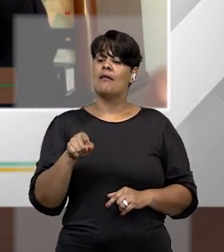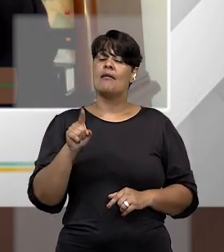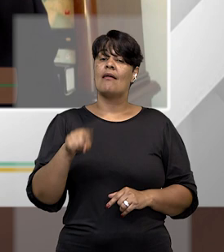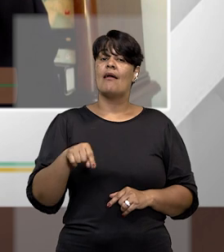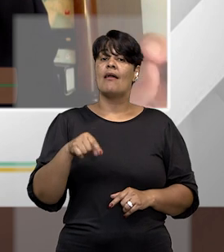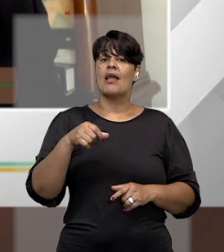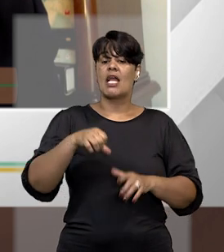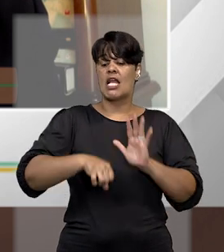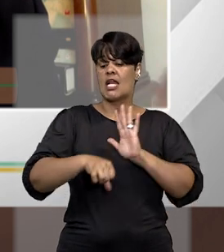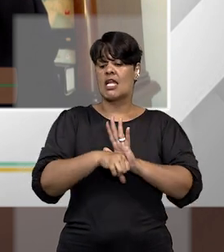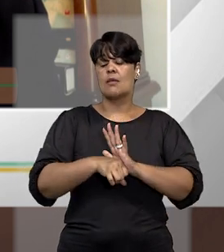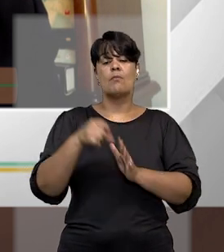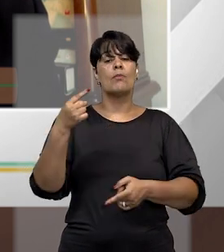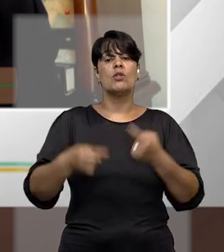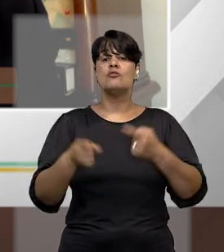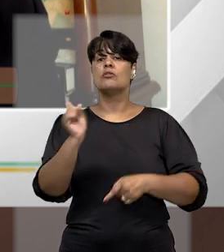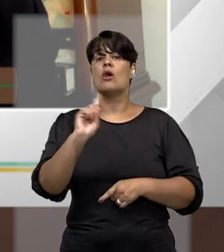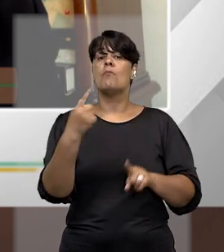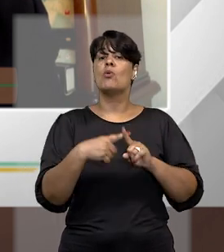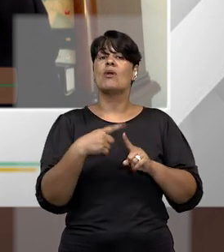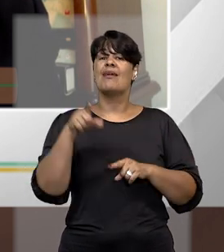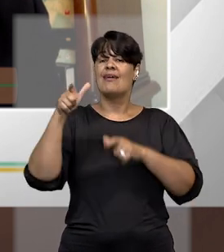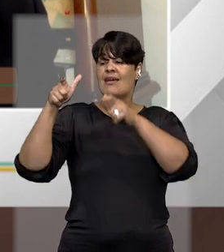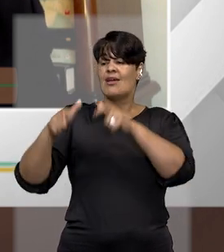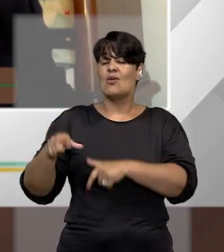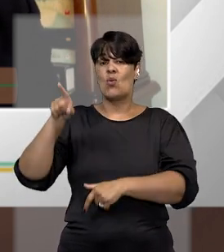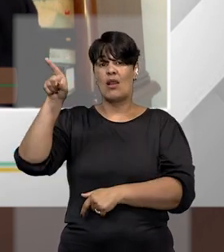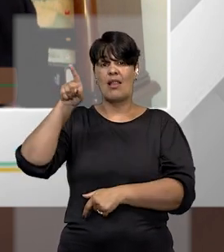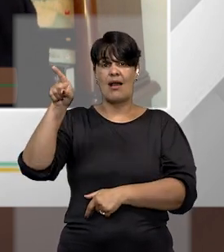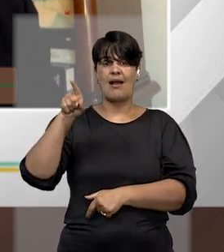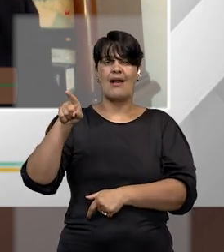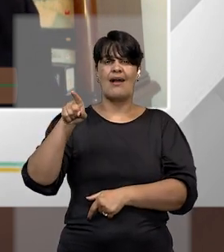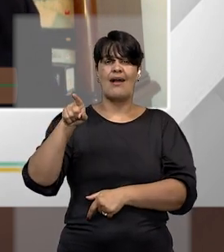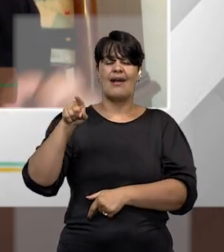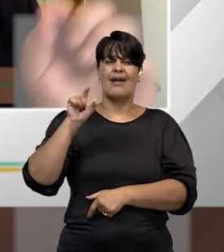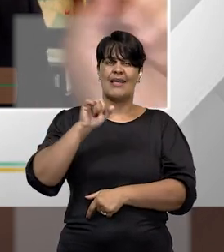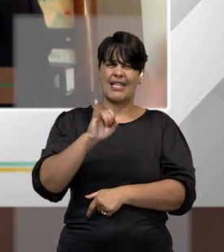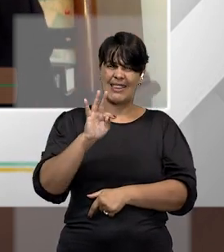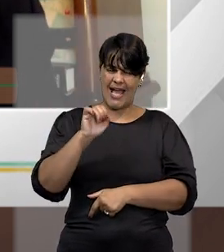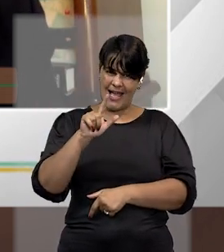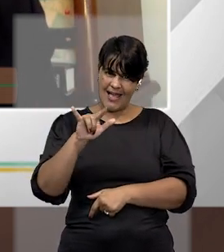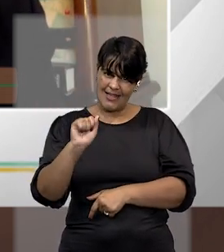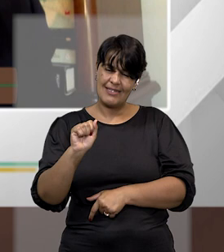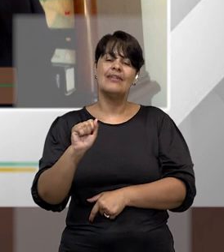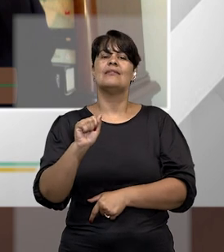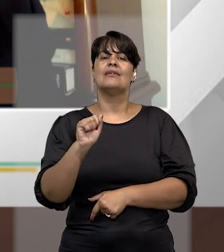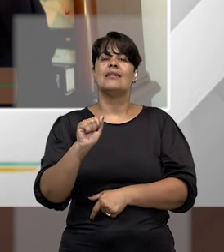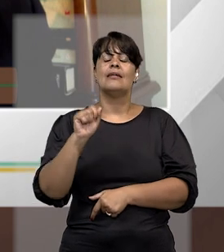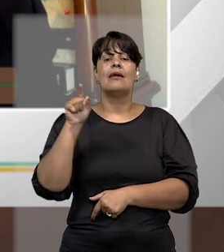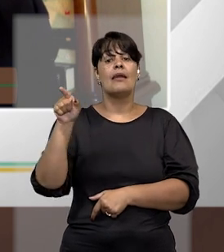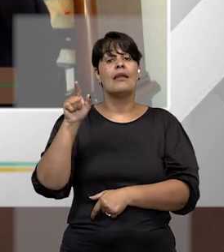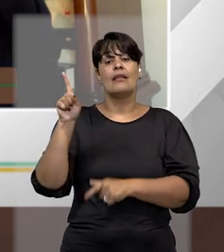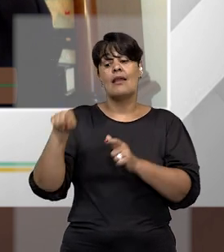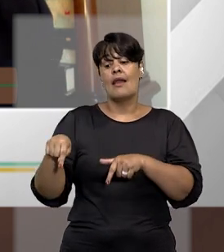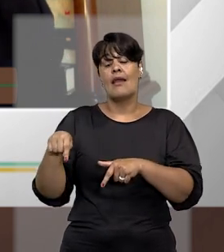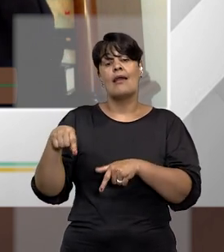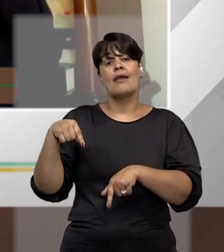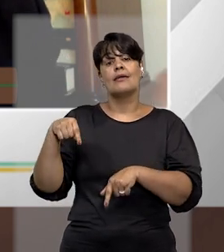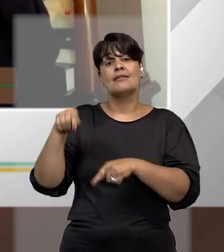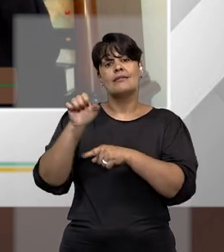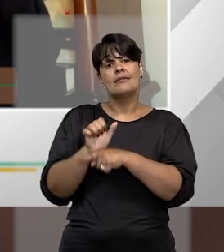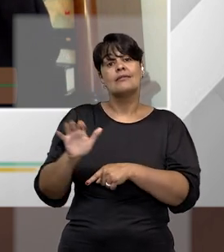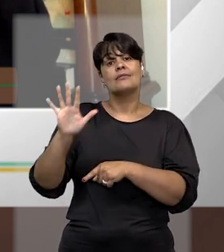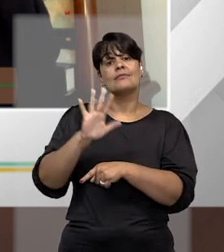A Itália era um Estado democrático e, portanto, não pode ser considerado um crime como esse, não pode ser considerado um crime